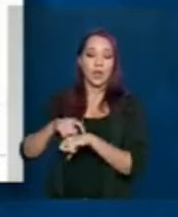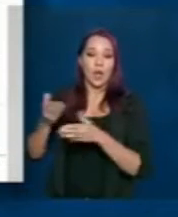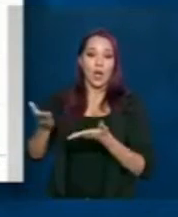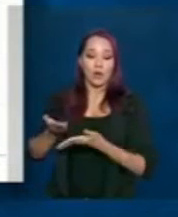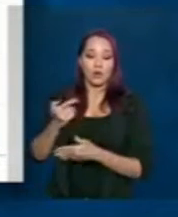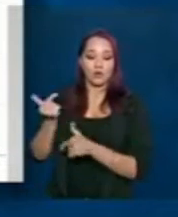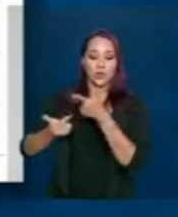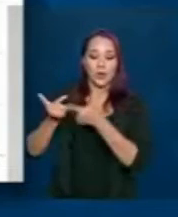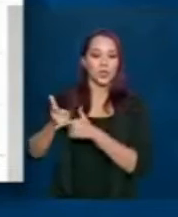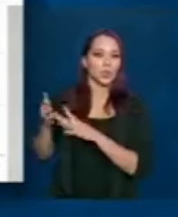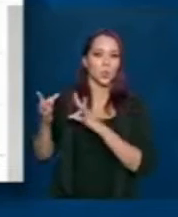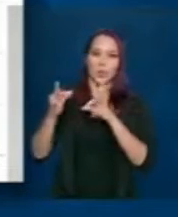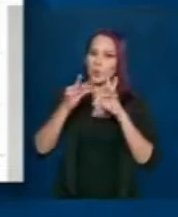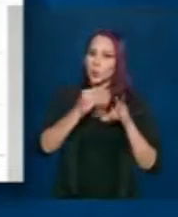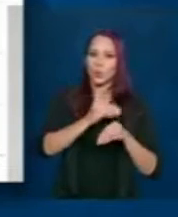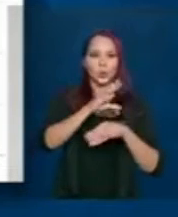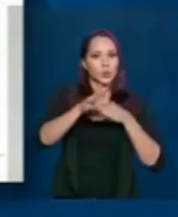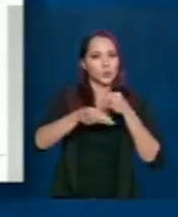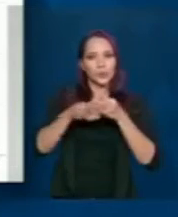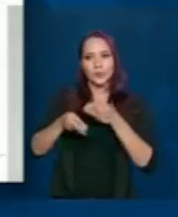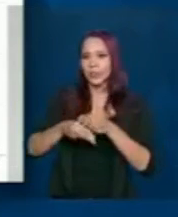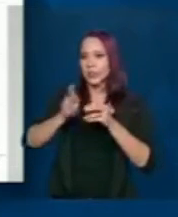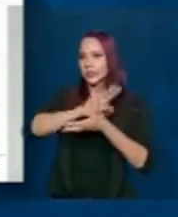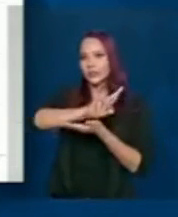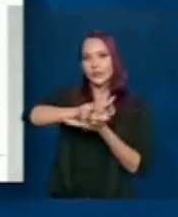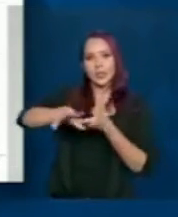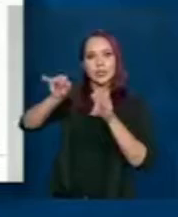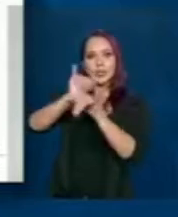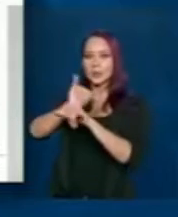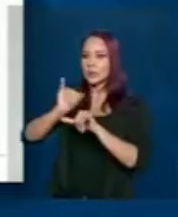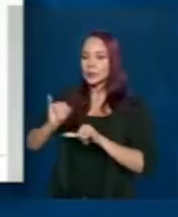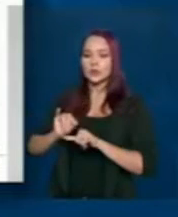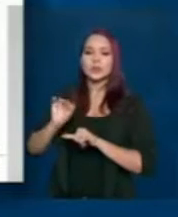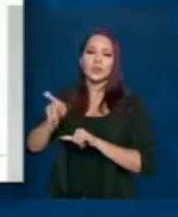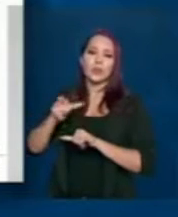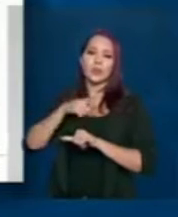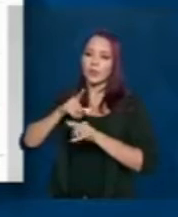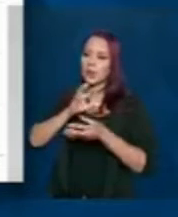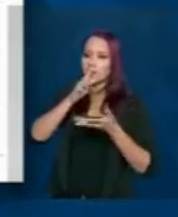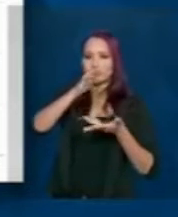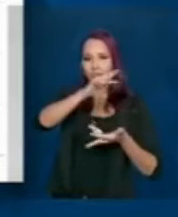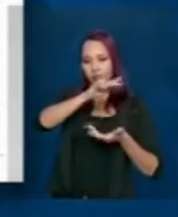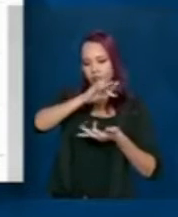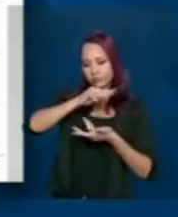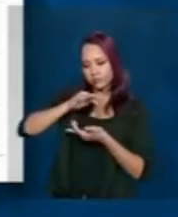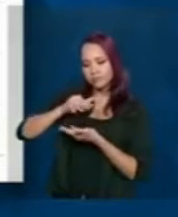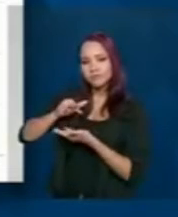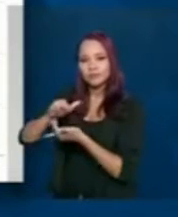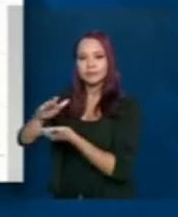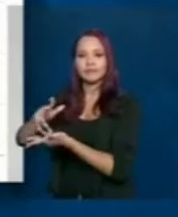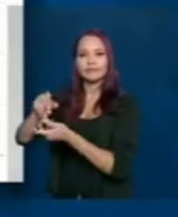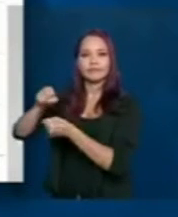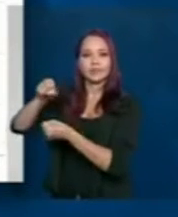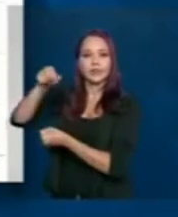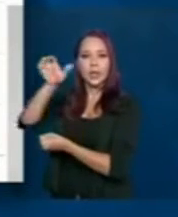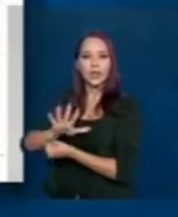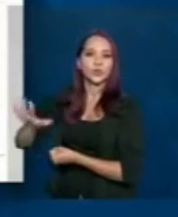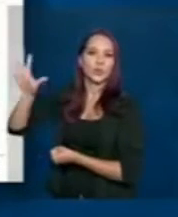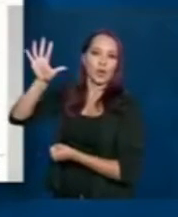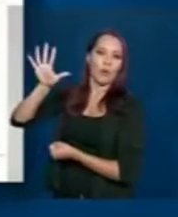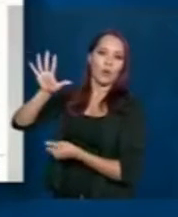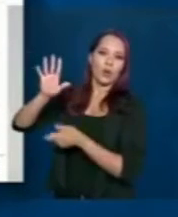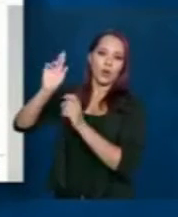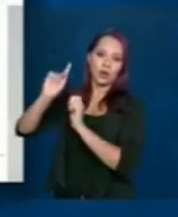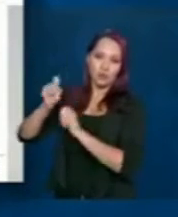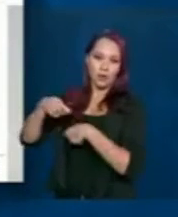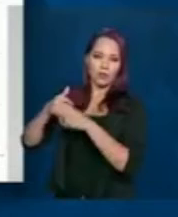nós estamos trabalhando com toda a integração das diferentes bases de dados justamente para compor uma base de dados nacional para que possa servir